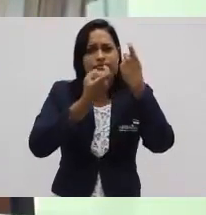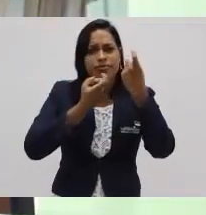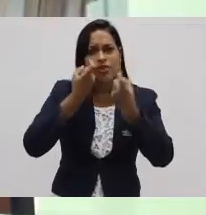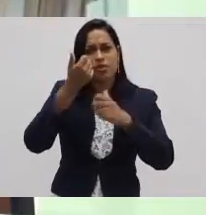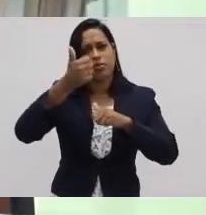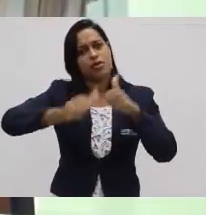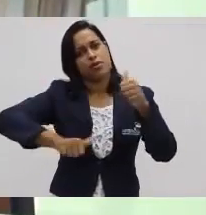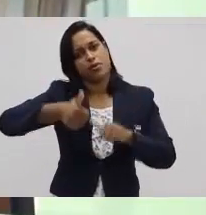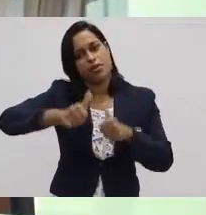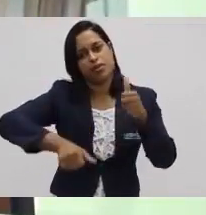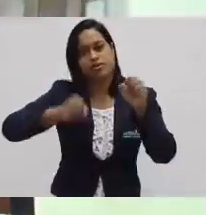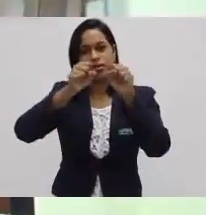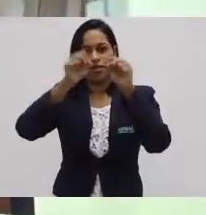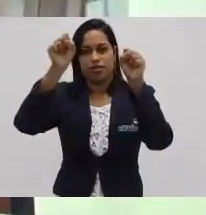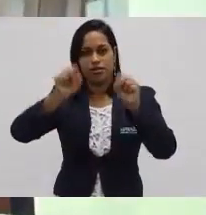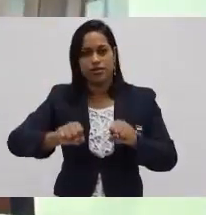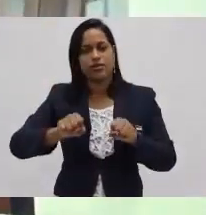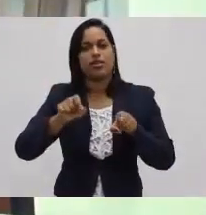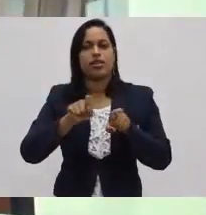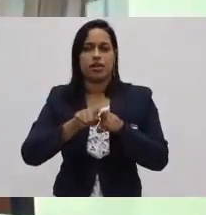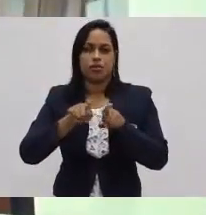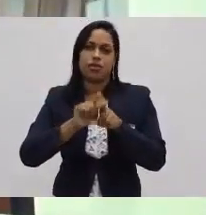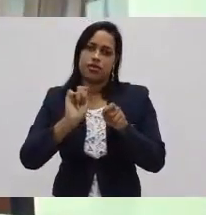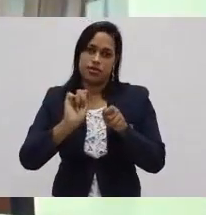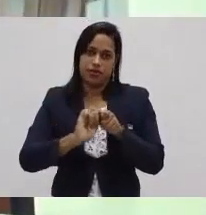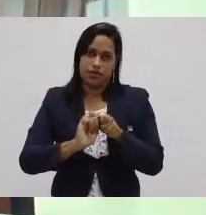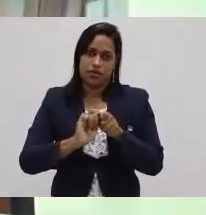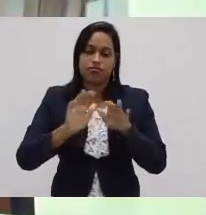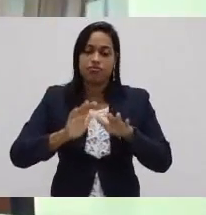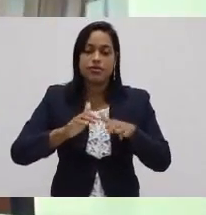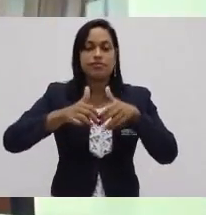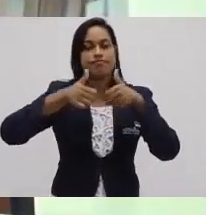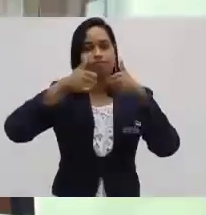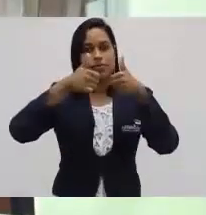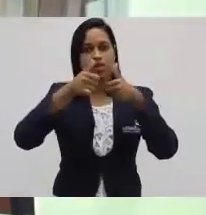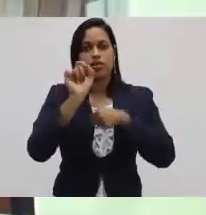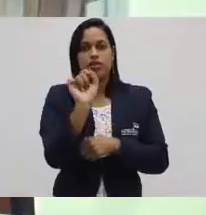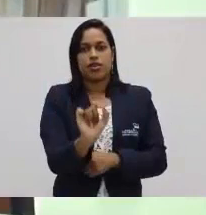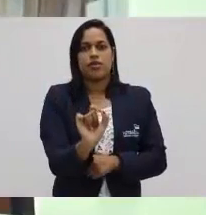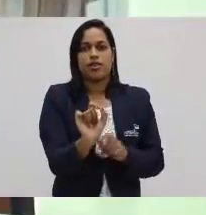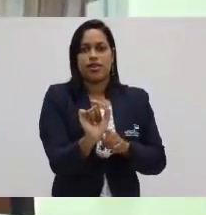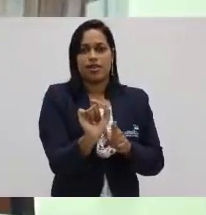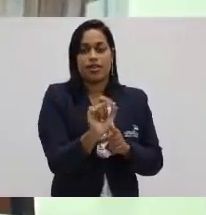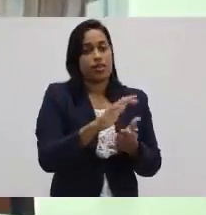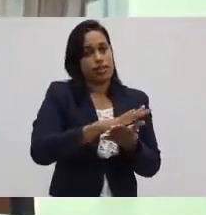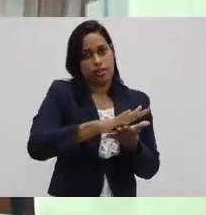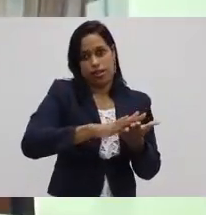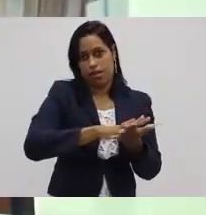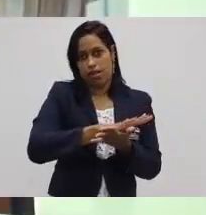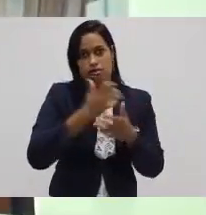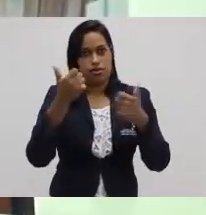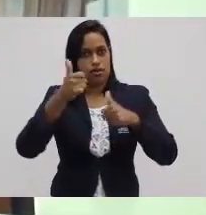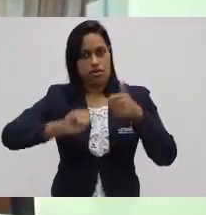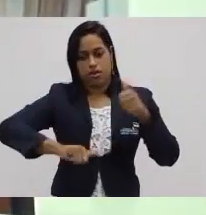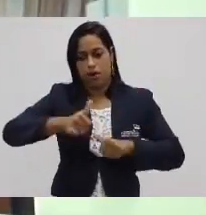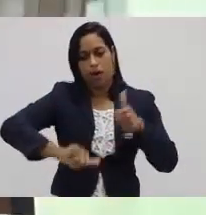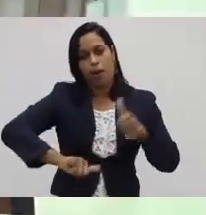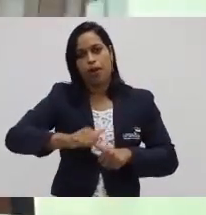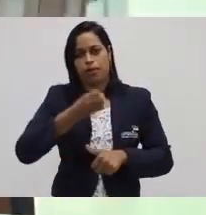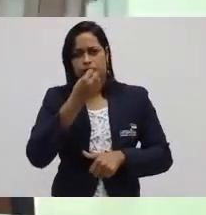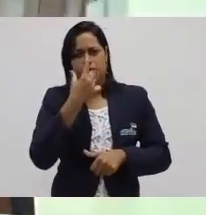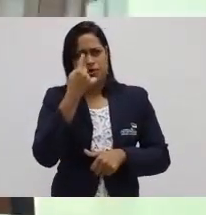serviços que são realizados. Então, melhoria contínua quer dizer o quê? Nada está com qualidade tão boa que eu não possa